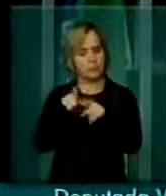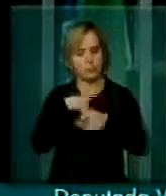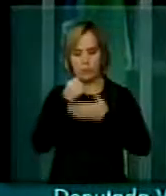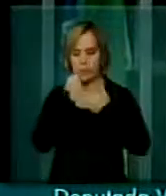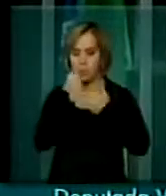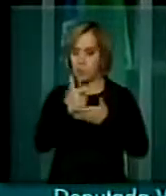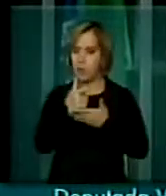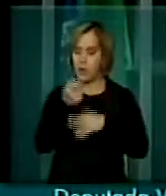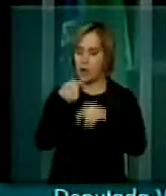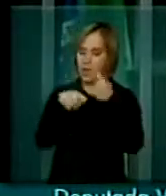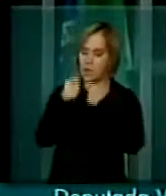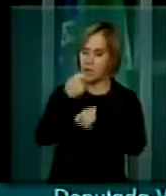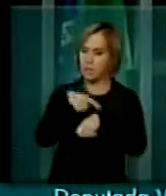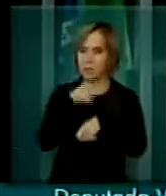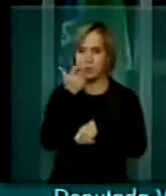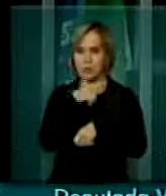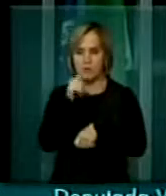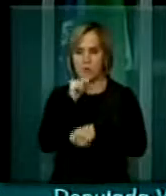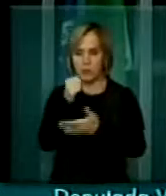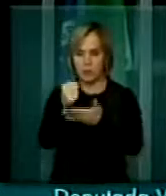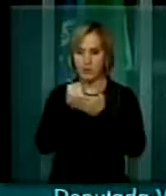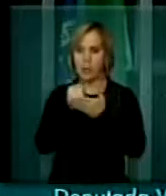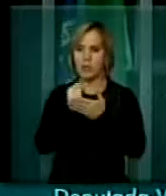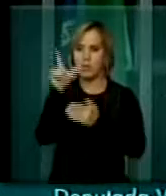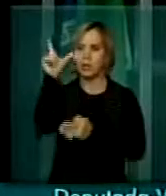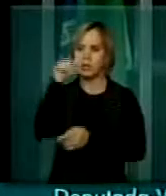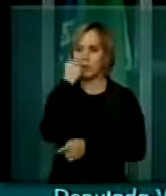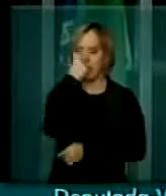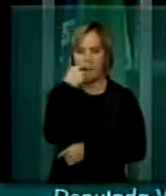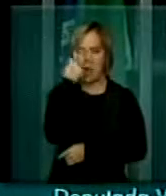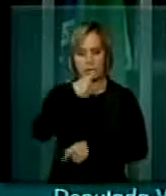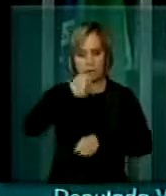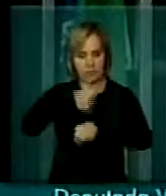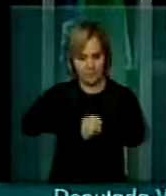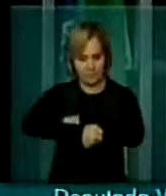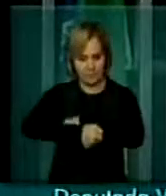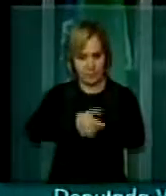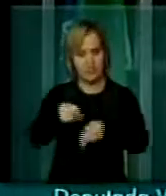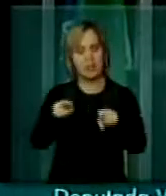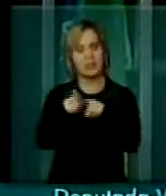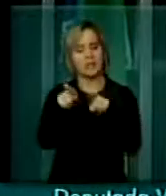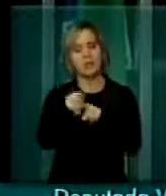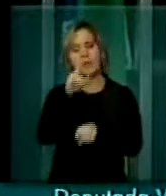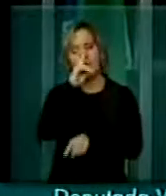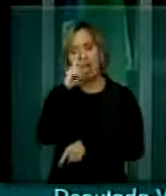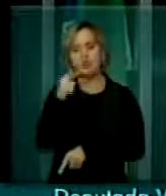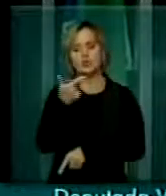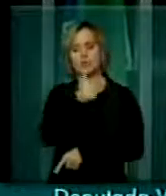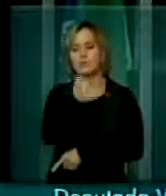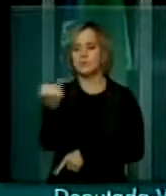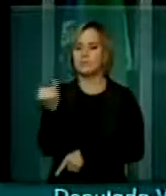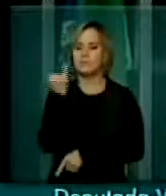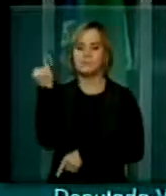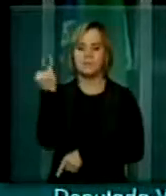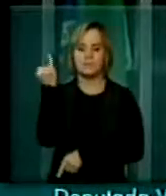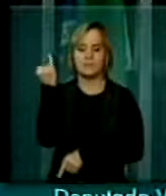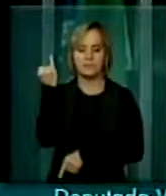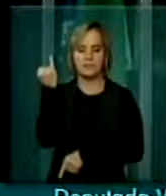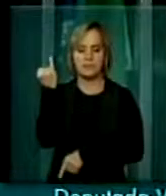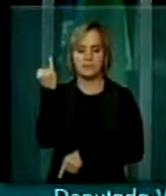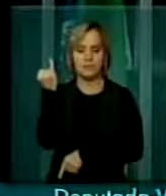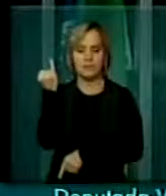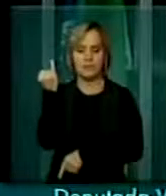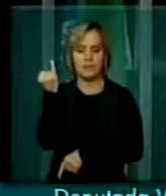favorável à diminuição da jornada de trabalho. Acho também que um outro ponto importante seria a